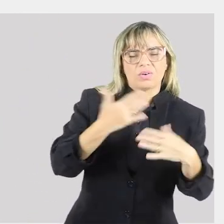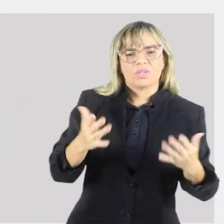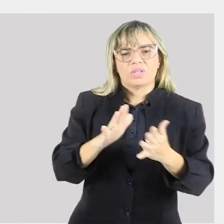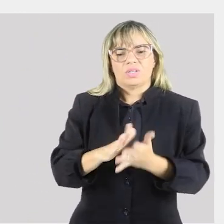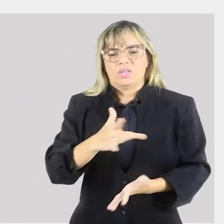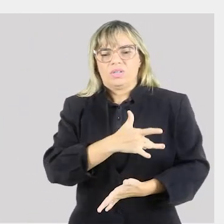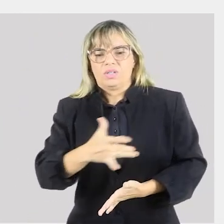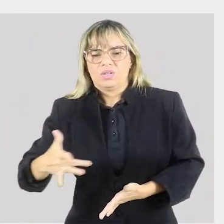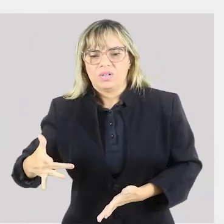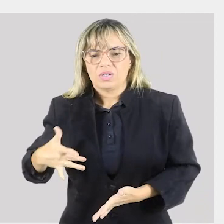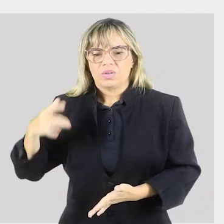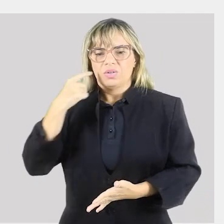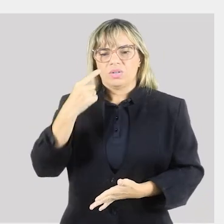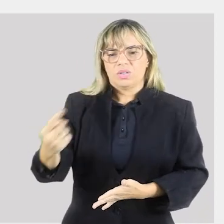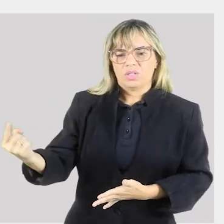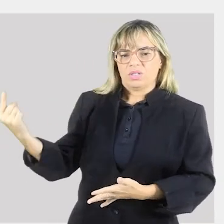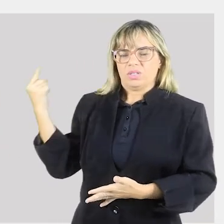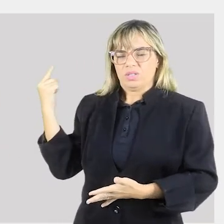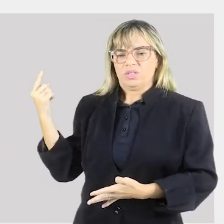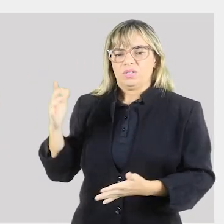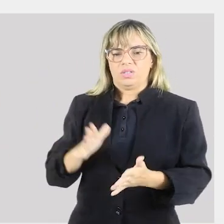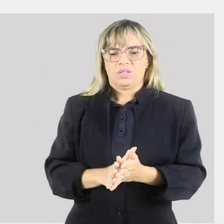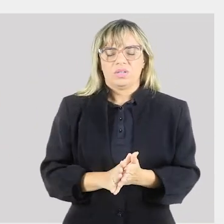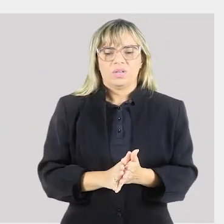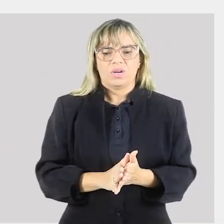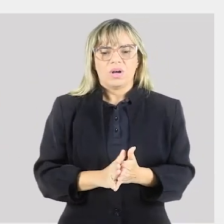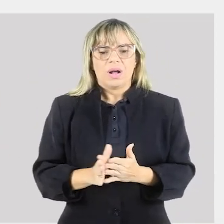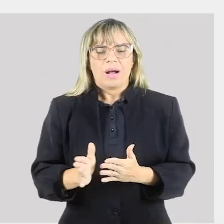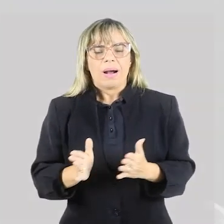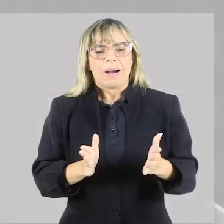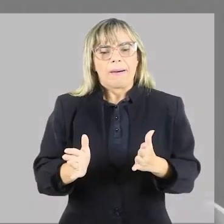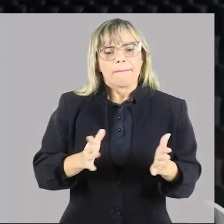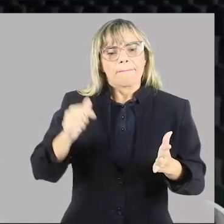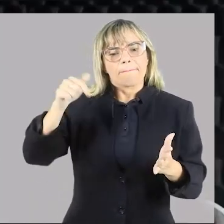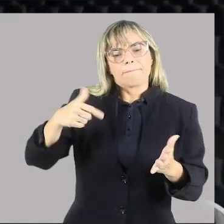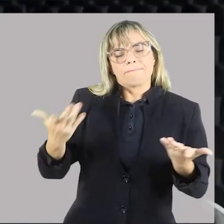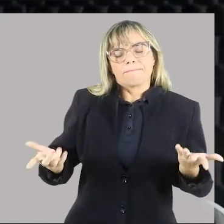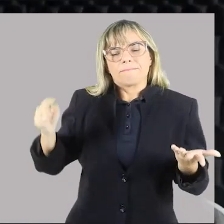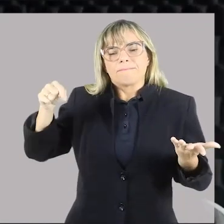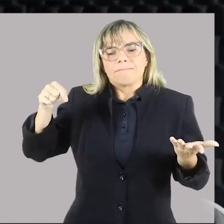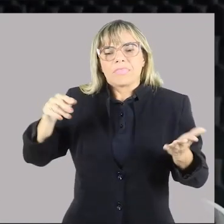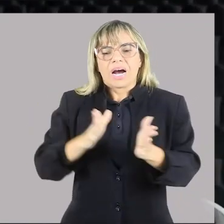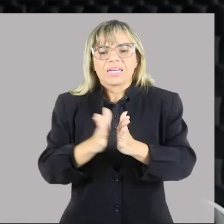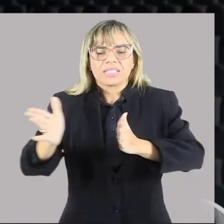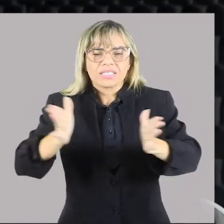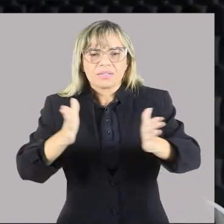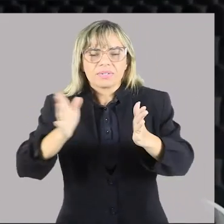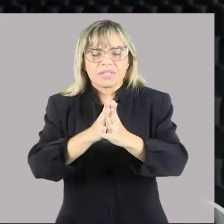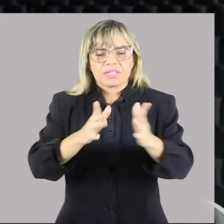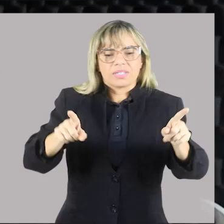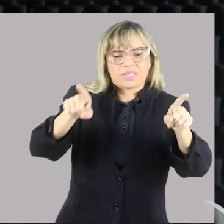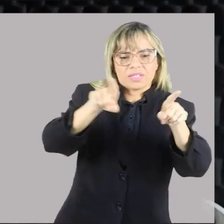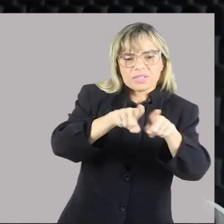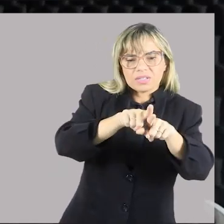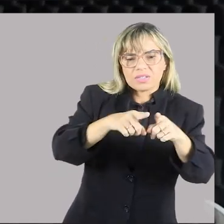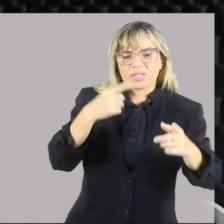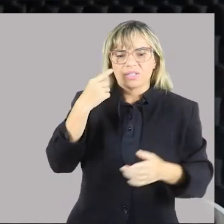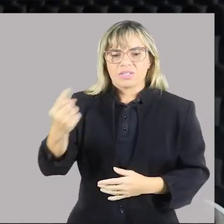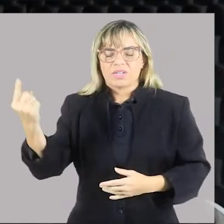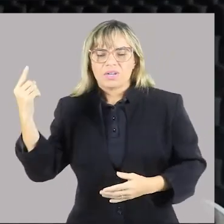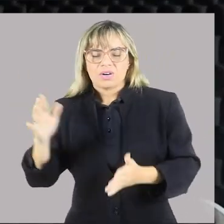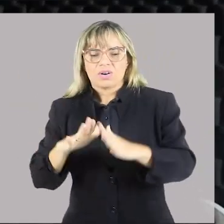Saúde, e aqui a gente para para a saúde. Quando a fala de saúde, quais são os problemas das grandes cidades